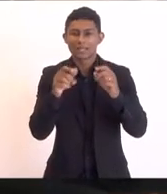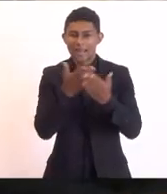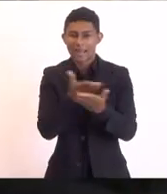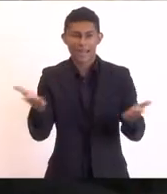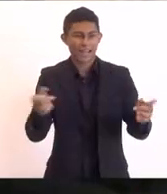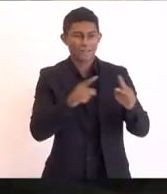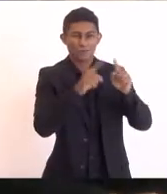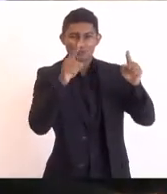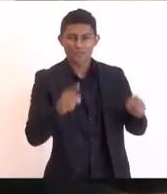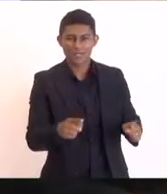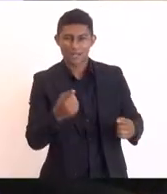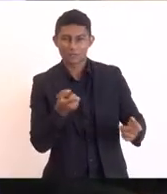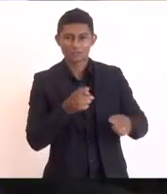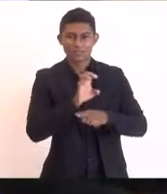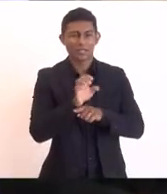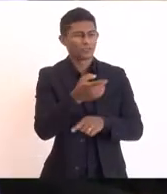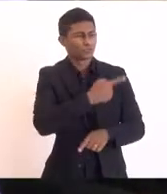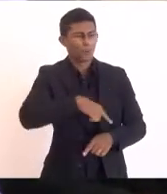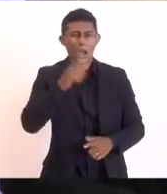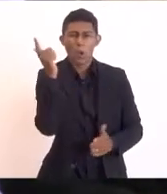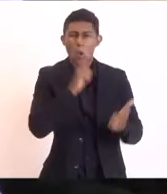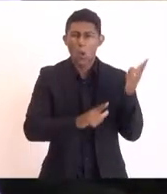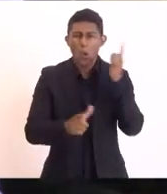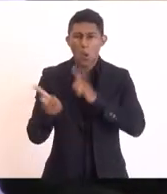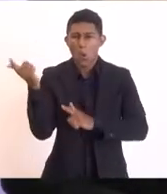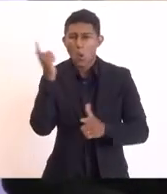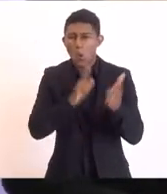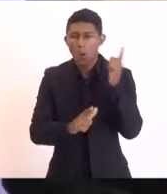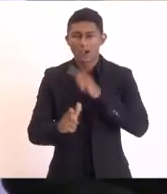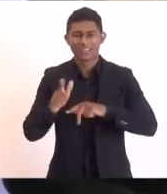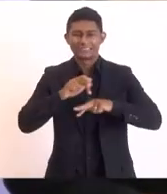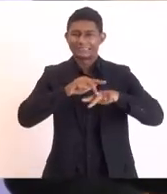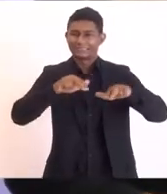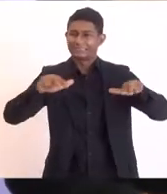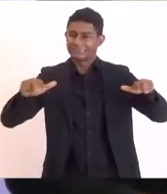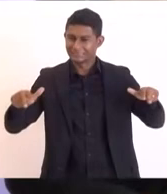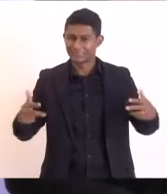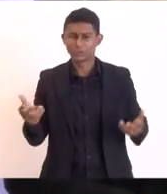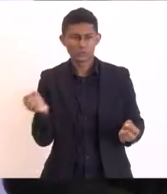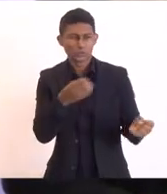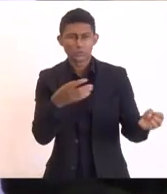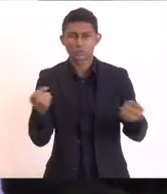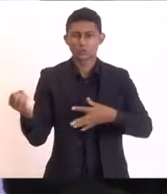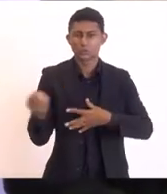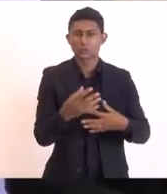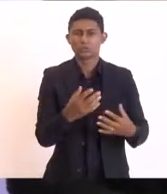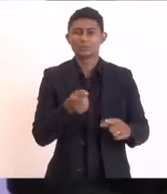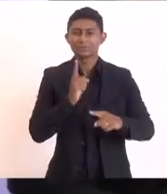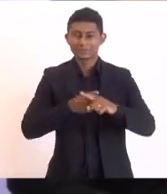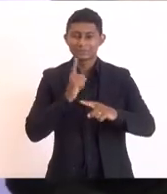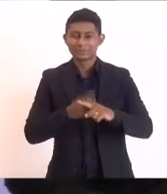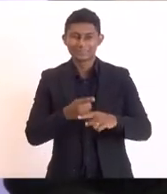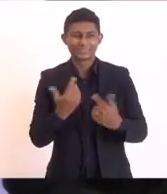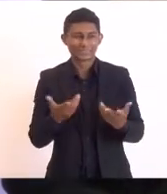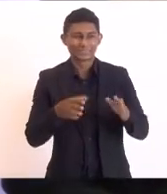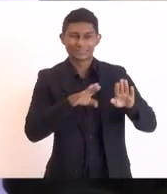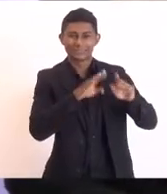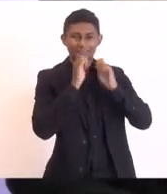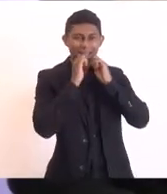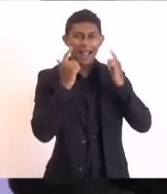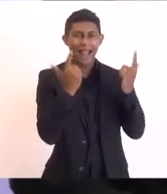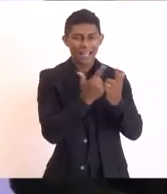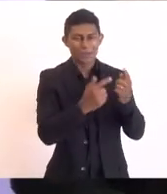estaduais conseguimos muitos logros dentro desse novo processo pela participação da mesa diretiva da LEG